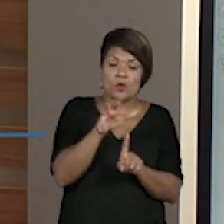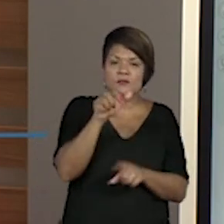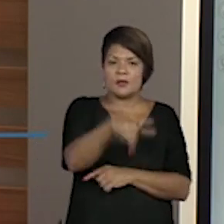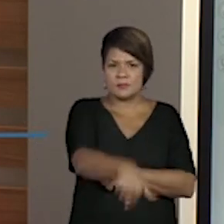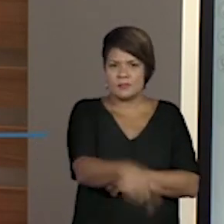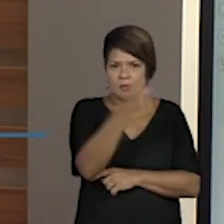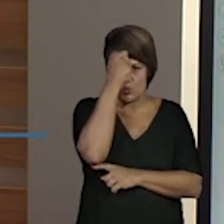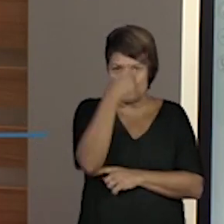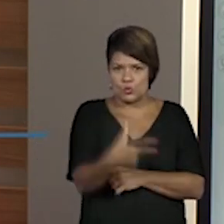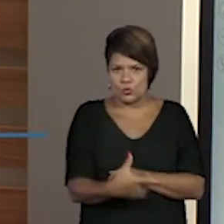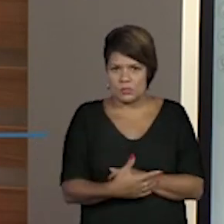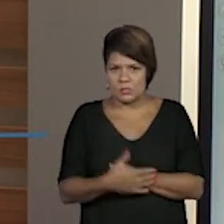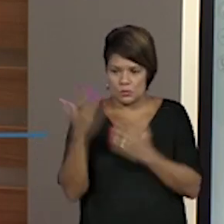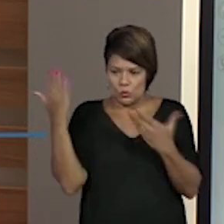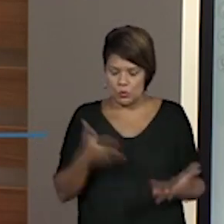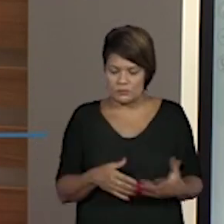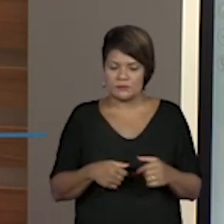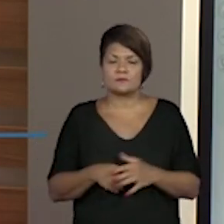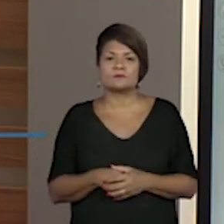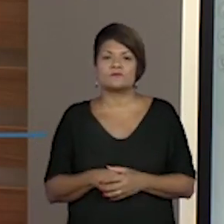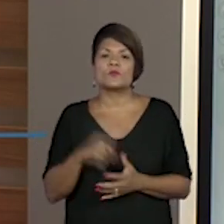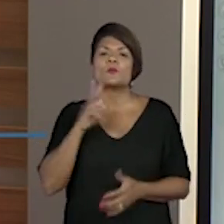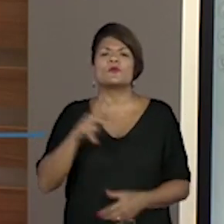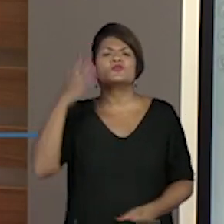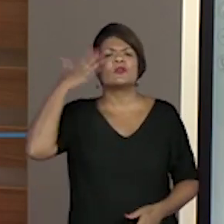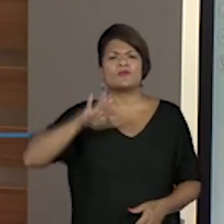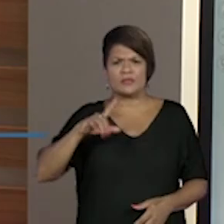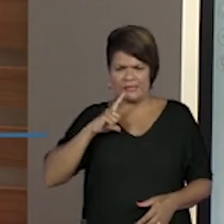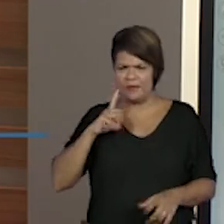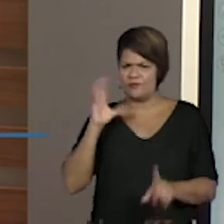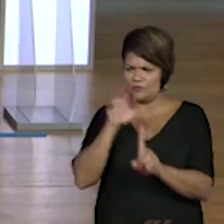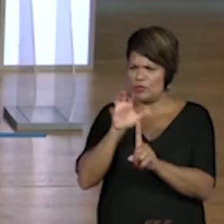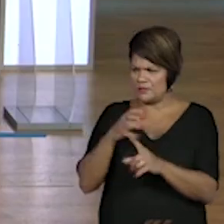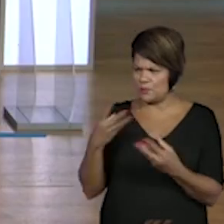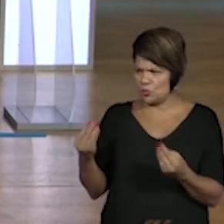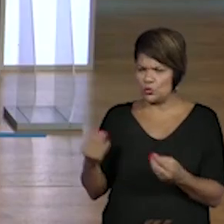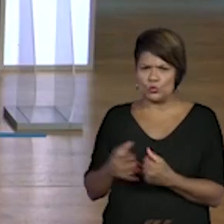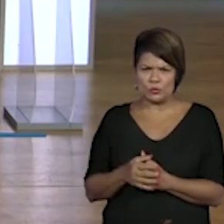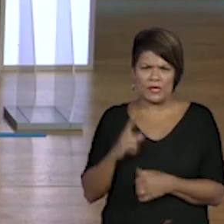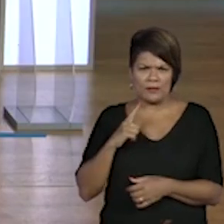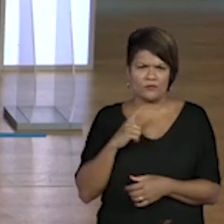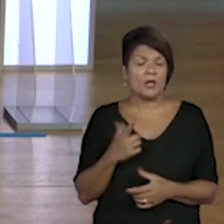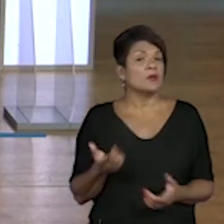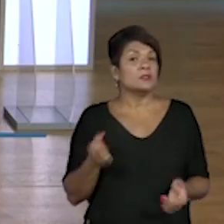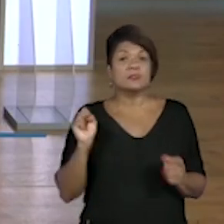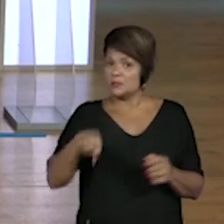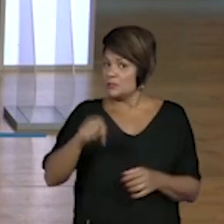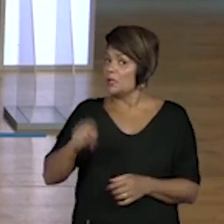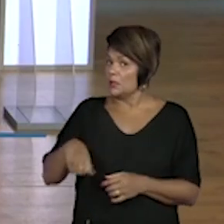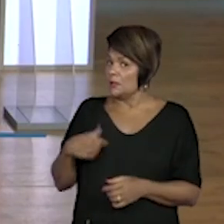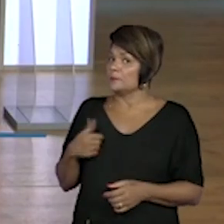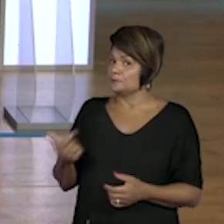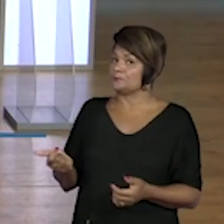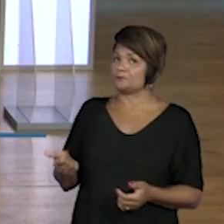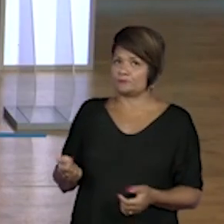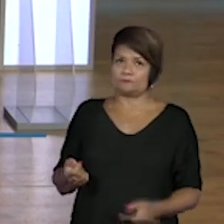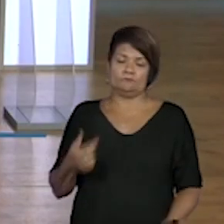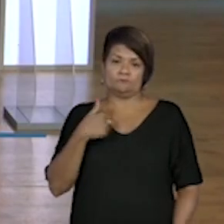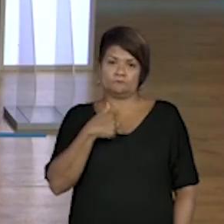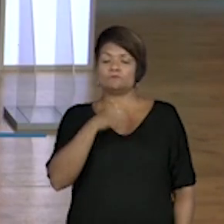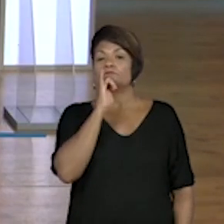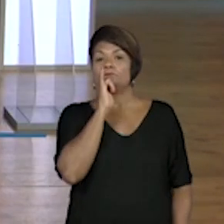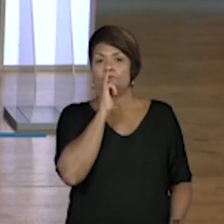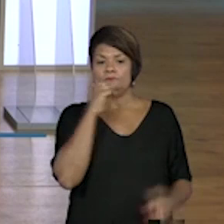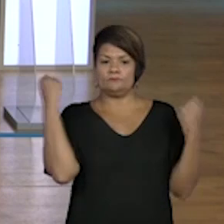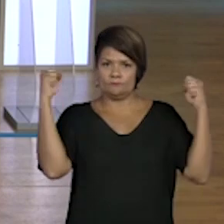Professora, você acha que a gente teve muita influência do povo africano aqui no Brasil? Tivemos bastante, professor. Eu, por exemplo, nas aulas de